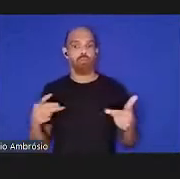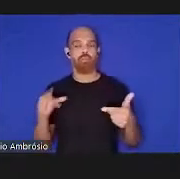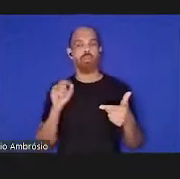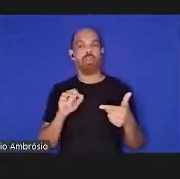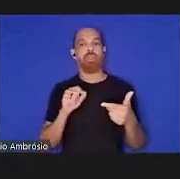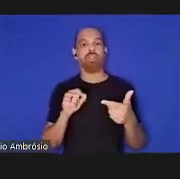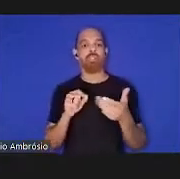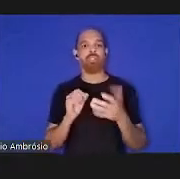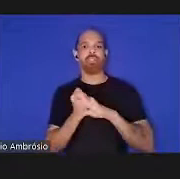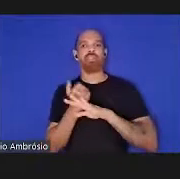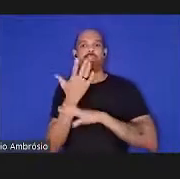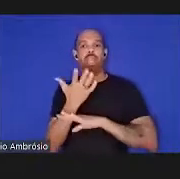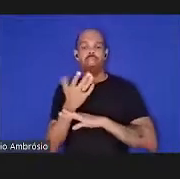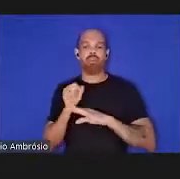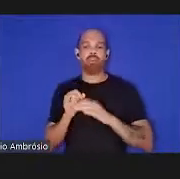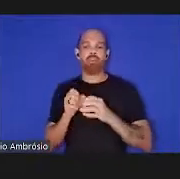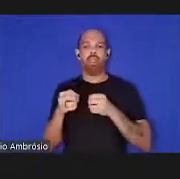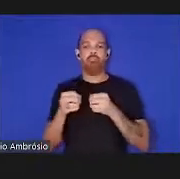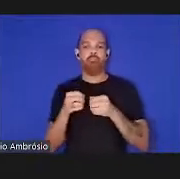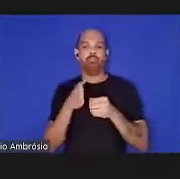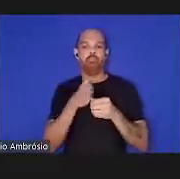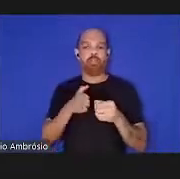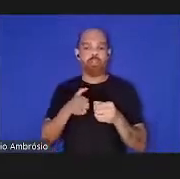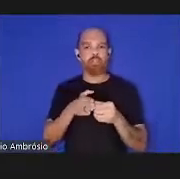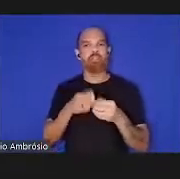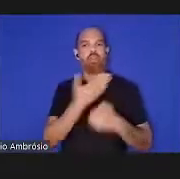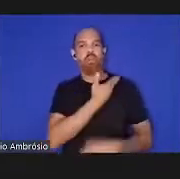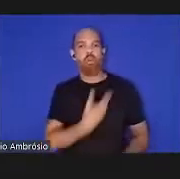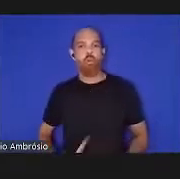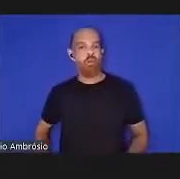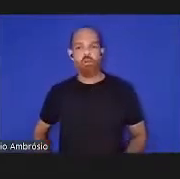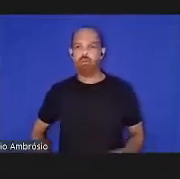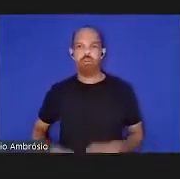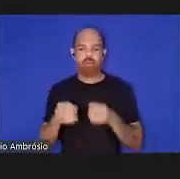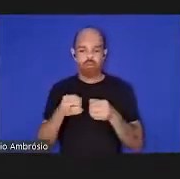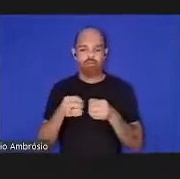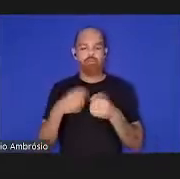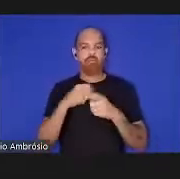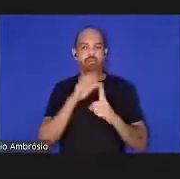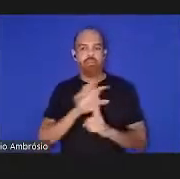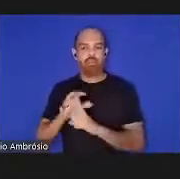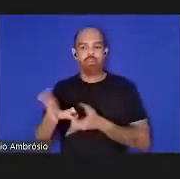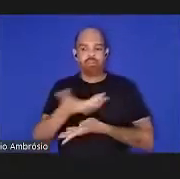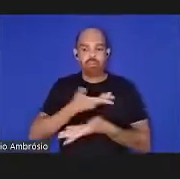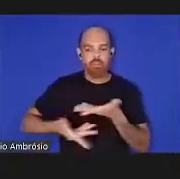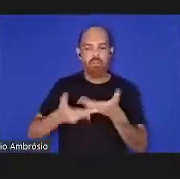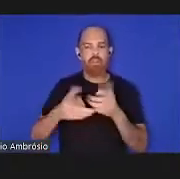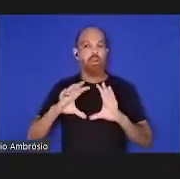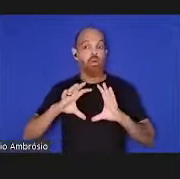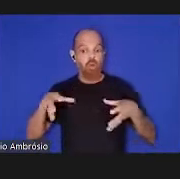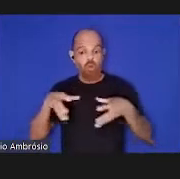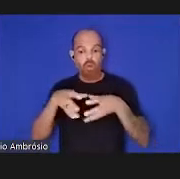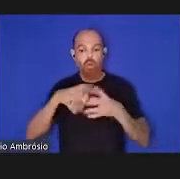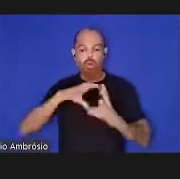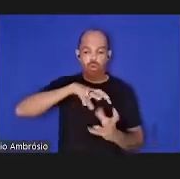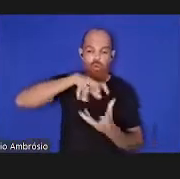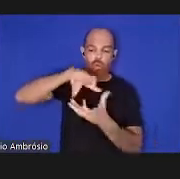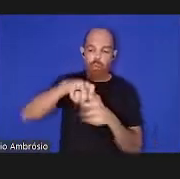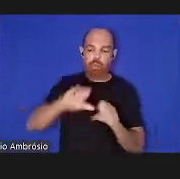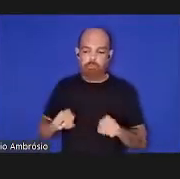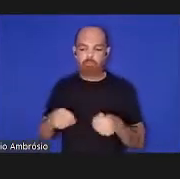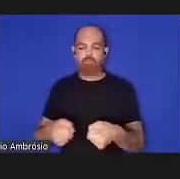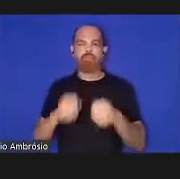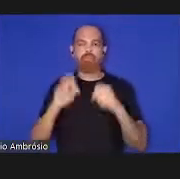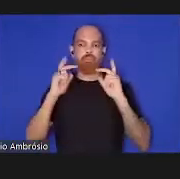as fronteiras e os governos nacionais e exige que se intervenha sobre as forças globais que determinam a saúde da humanidade